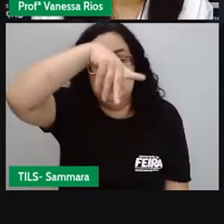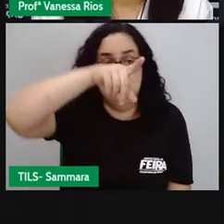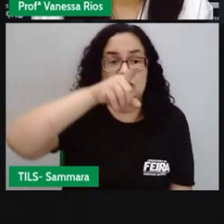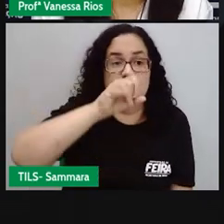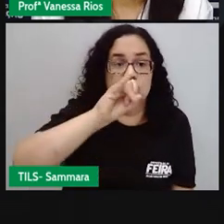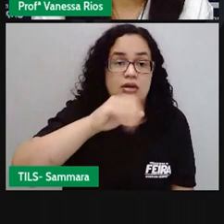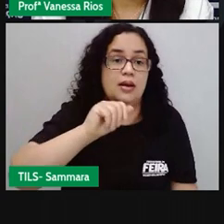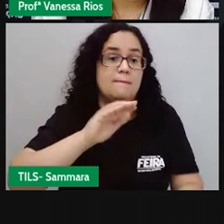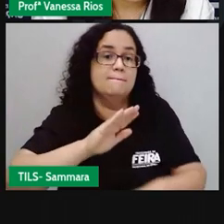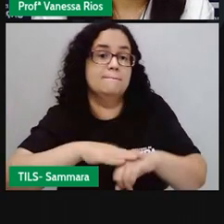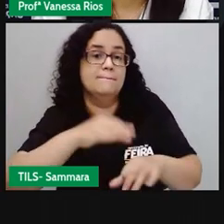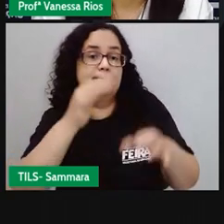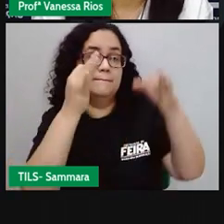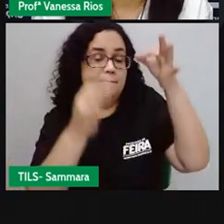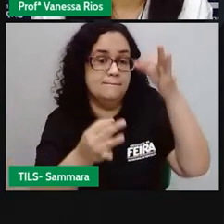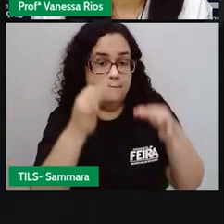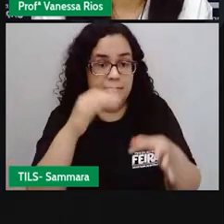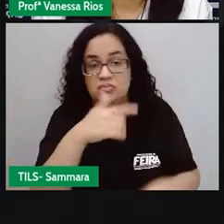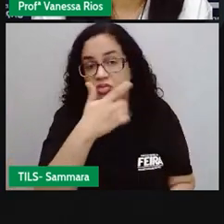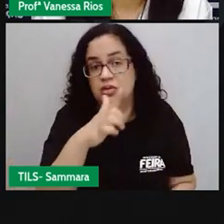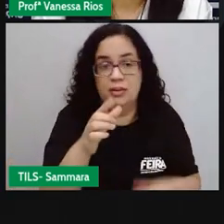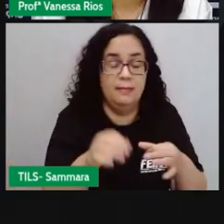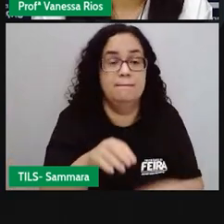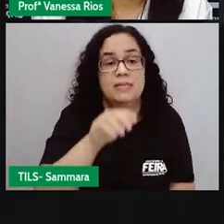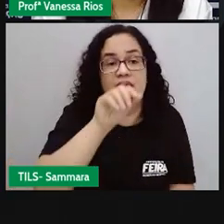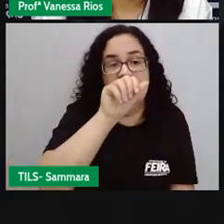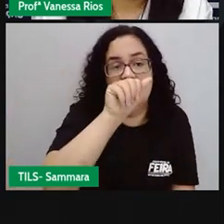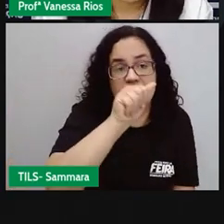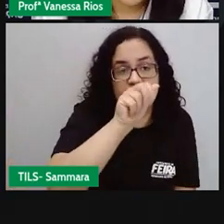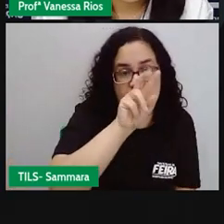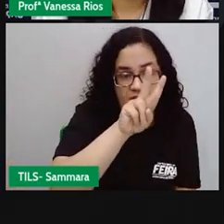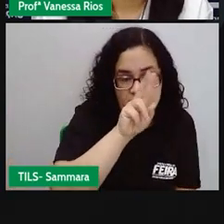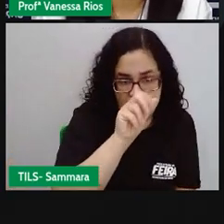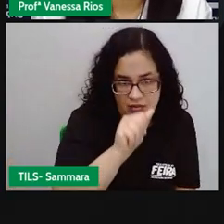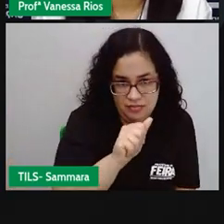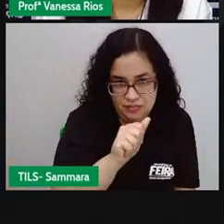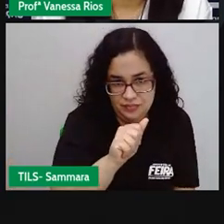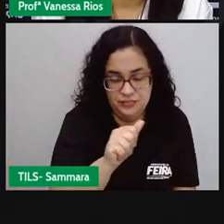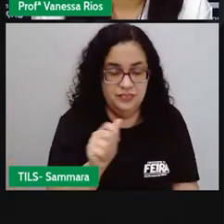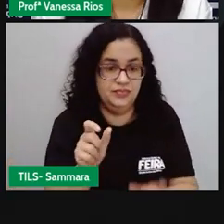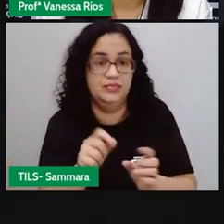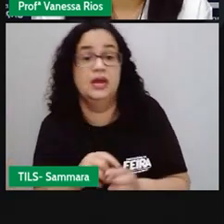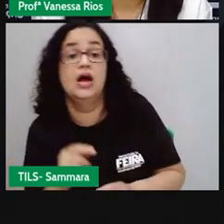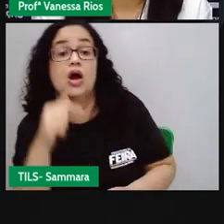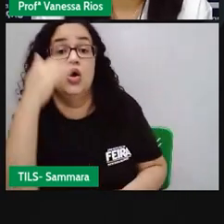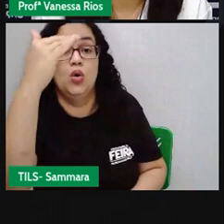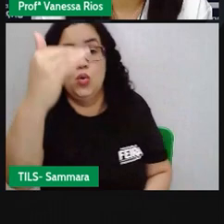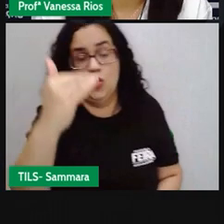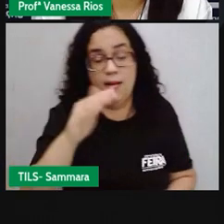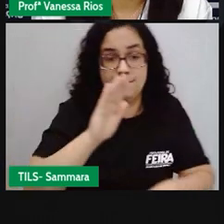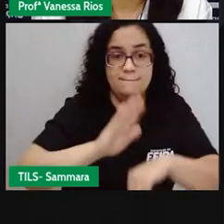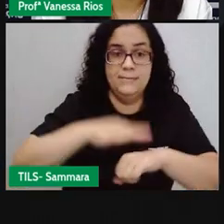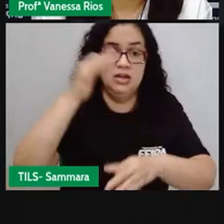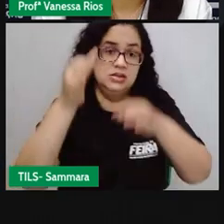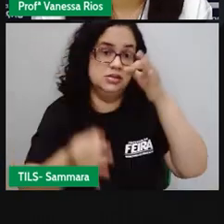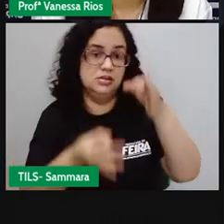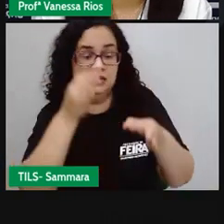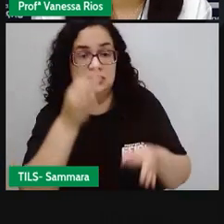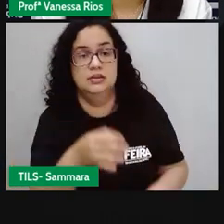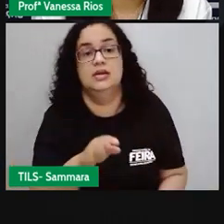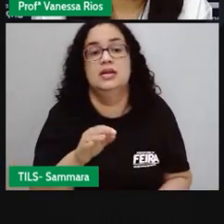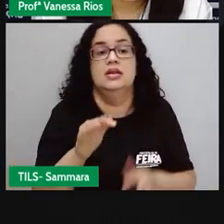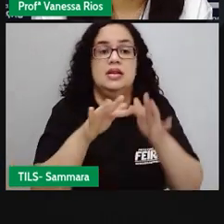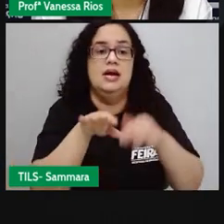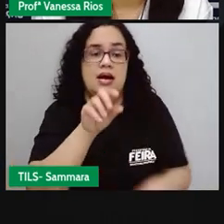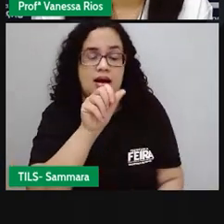pretérito imperfeito terminou em aba no pretérito mais que perfeito